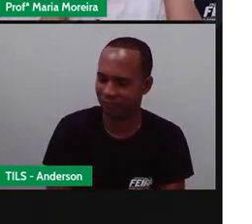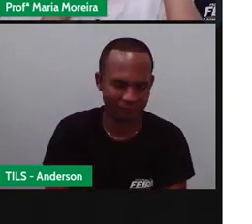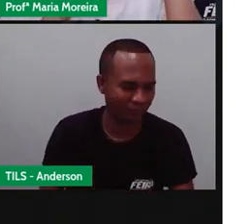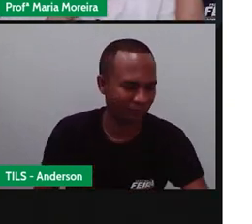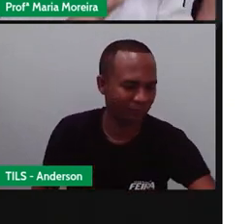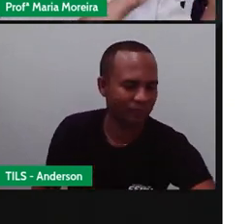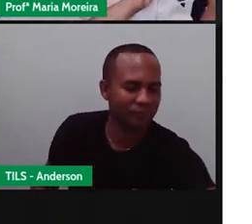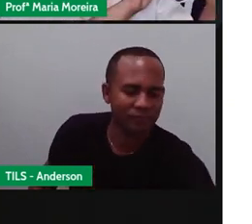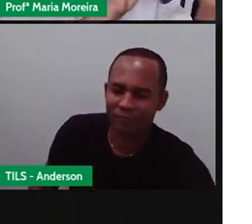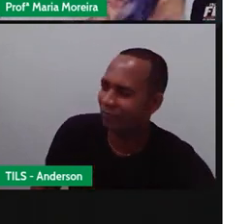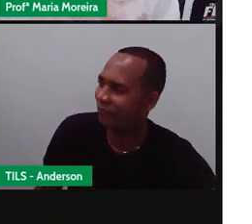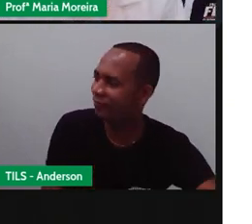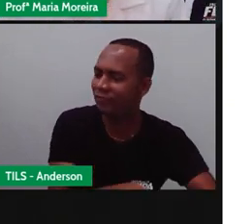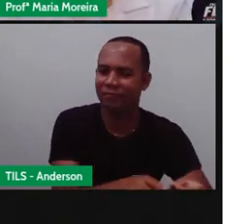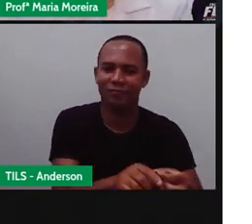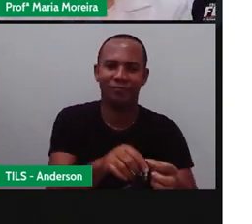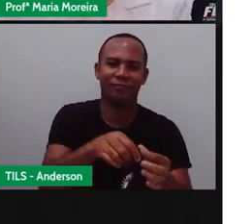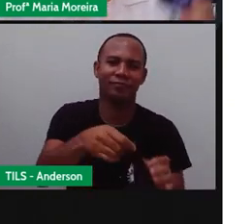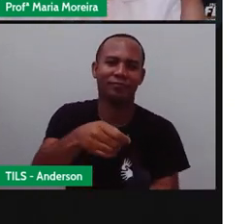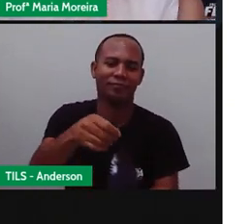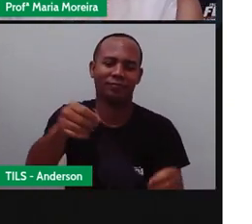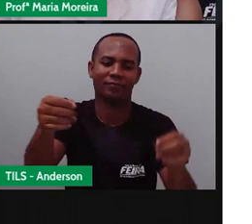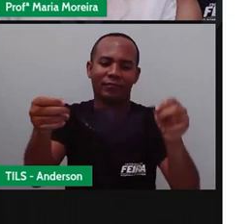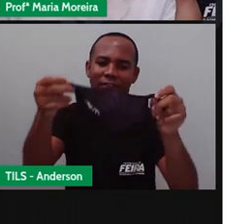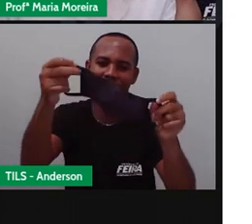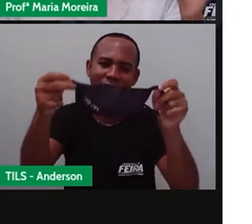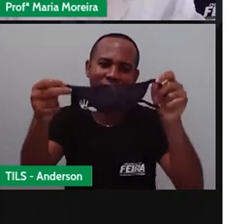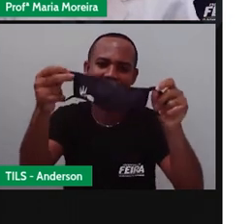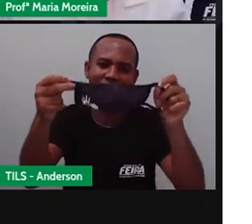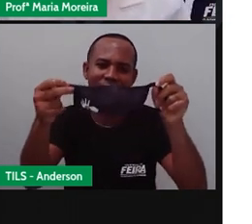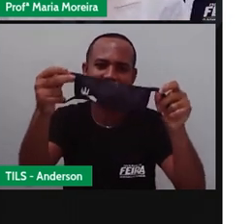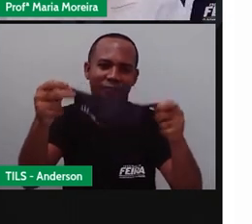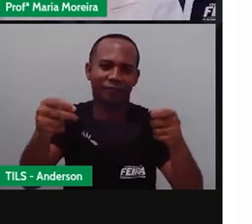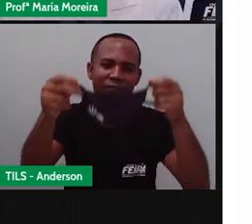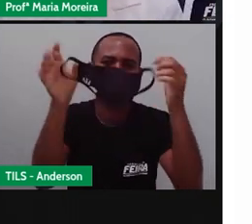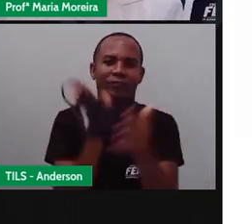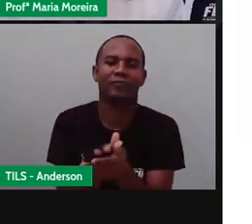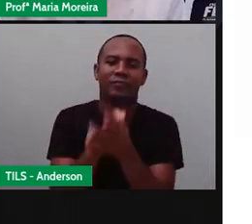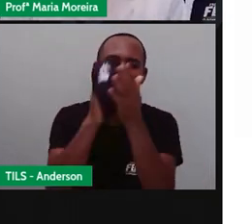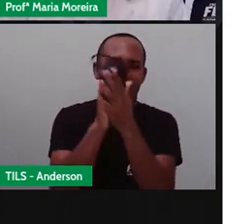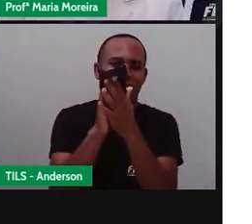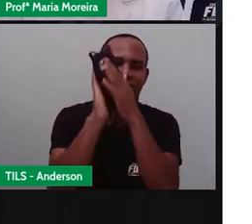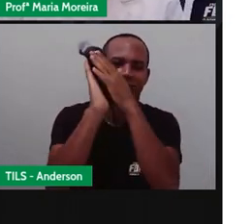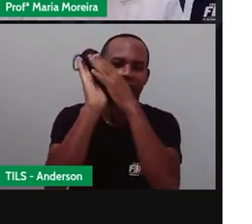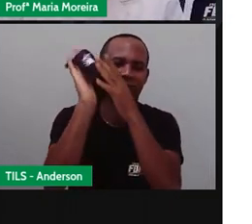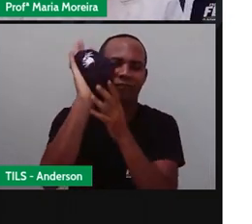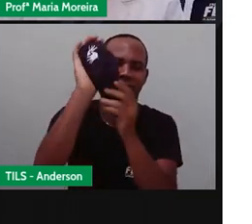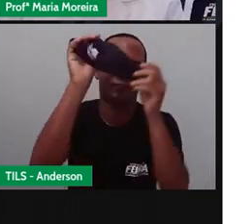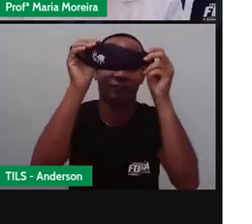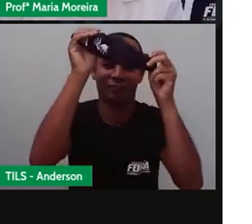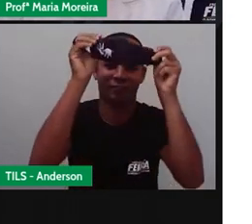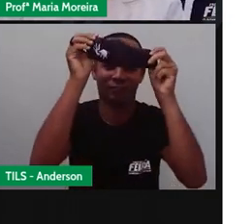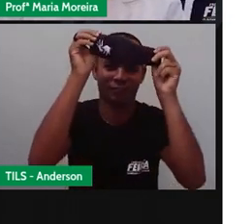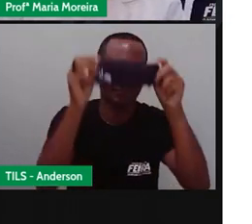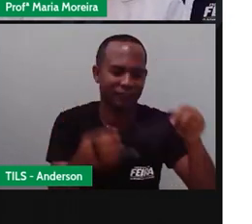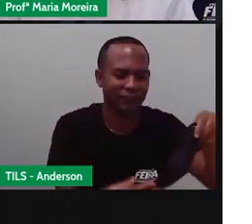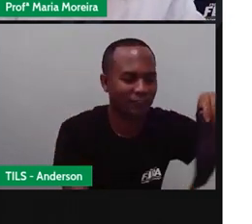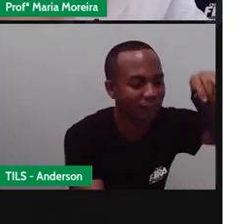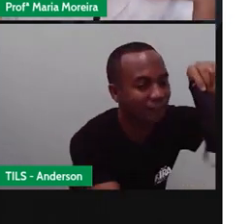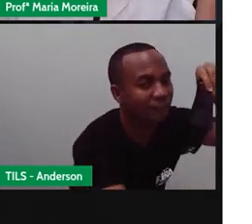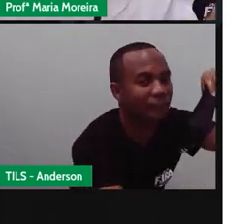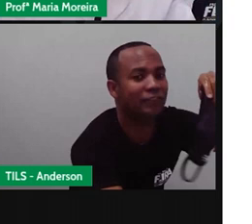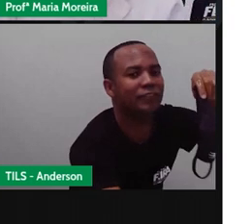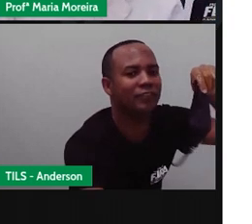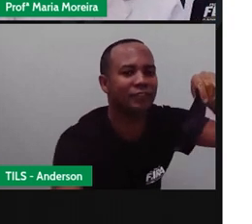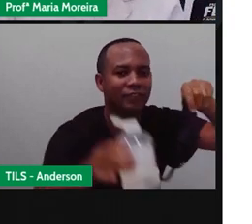é um jogo de videogame que eu gosto muito. Usem máscara, tá? Se protejam, fiquem bem guardadinhos, né? Pra que